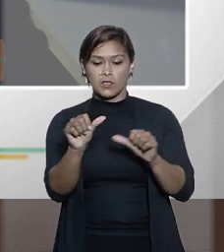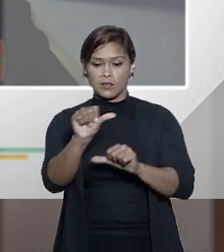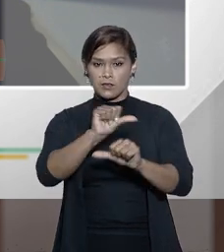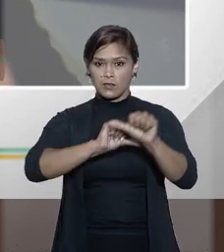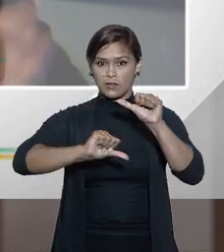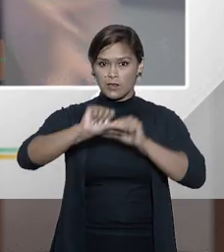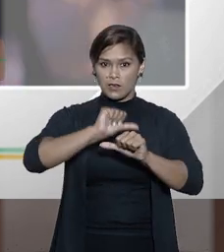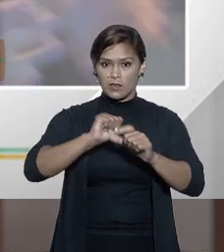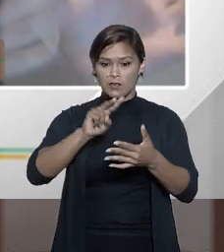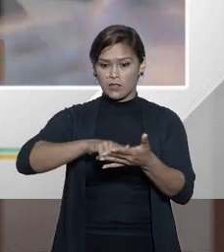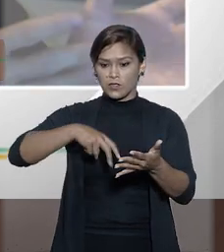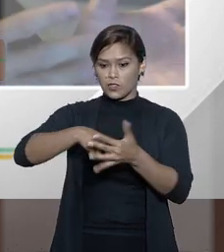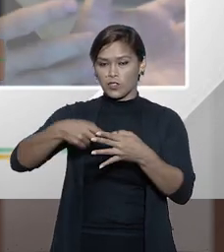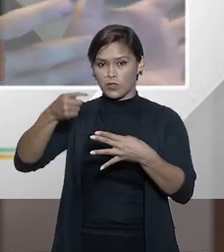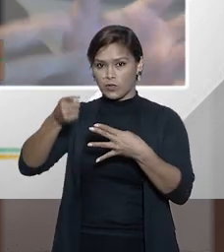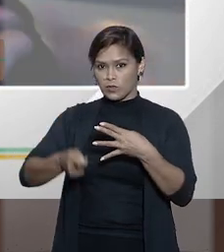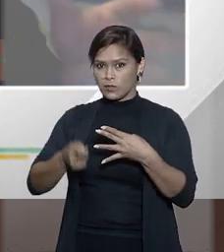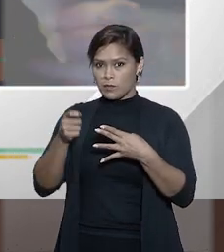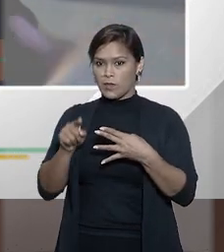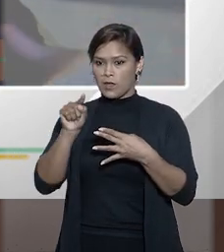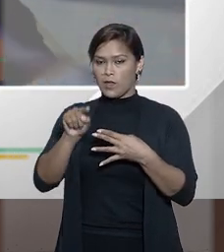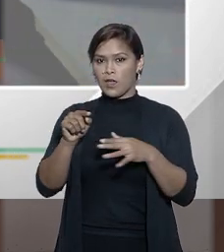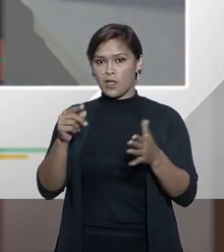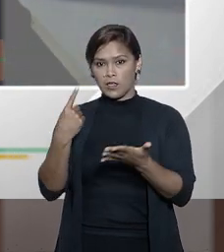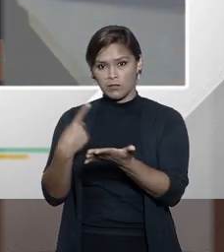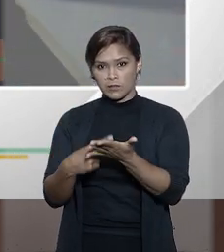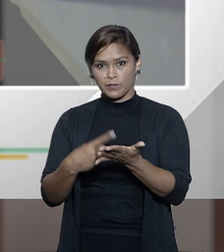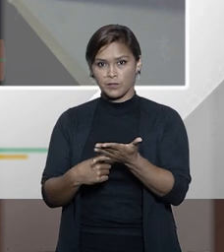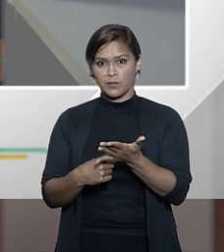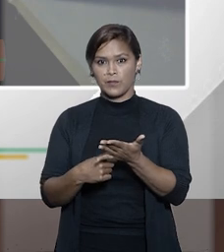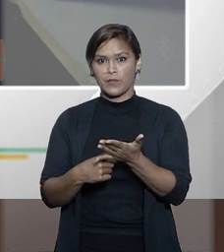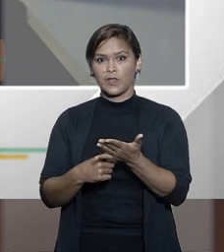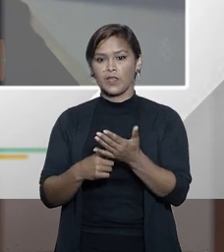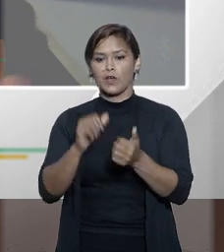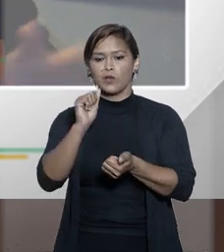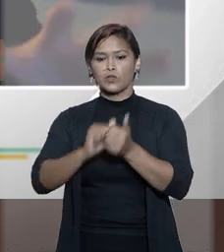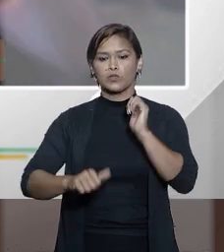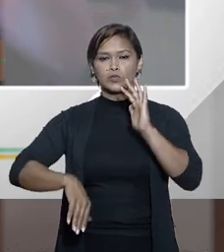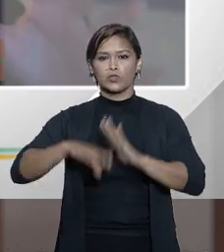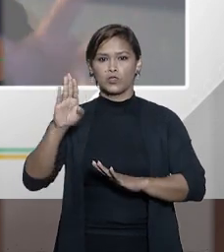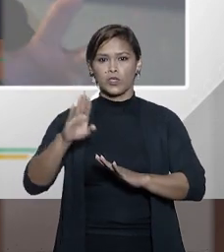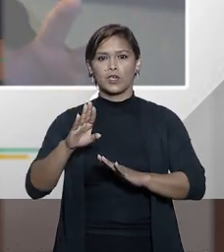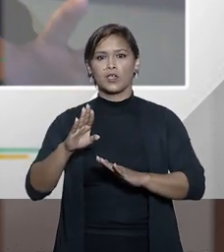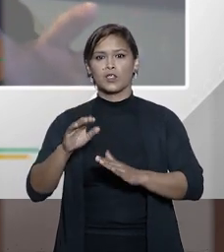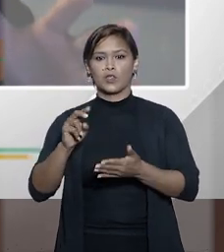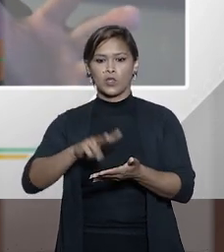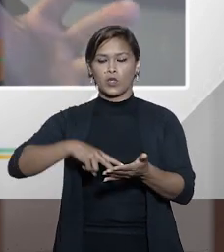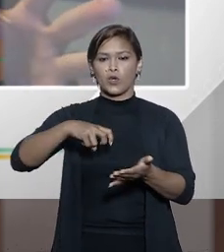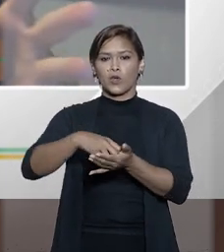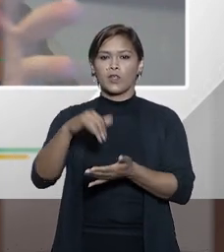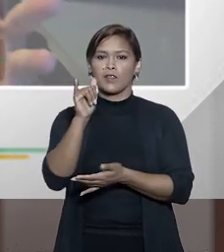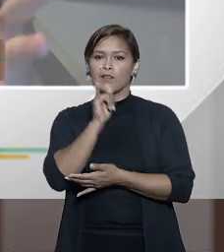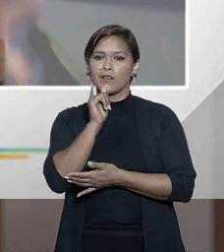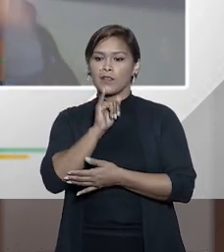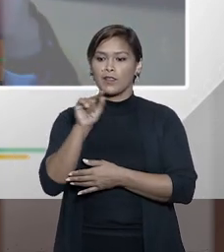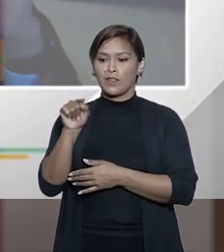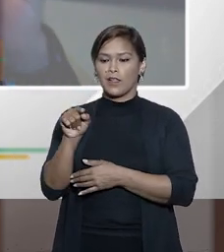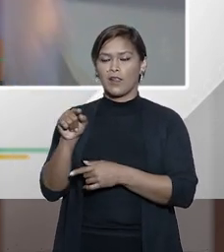transferência de execução penal que é aquilo que se aplicaria ao caso do jogador por exemplo o jogador condenado na Itália